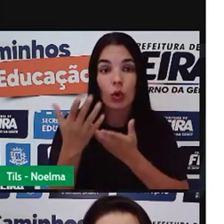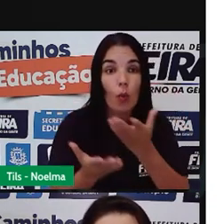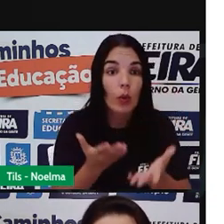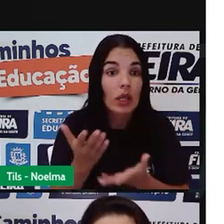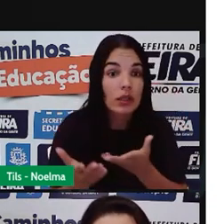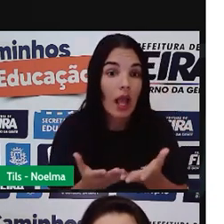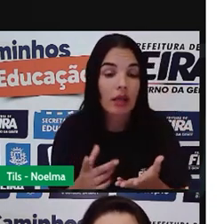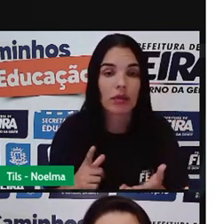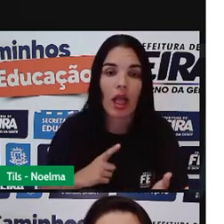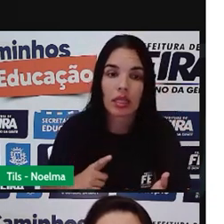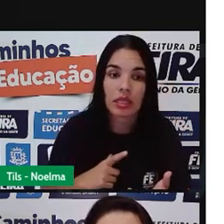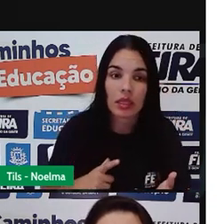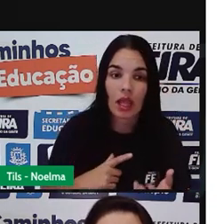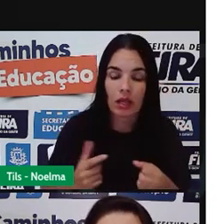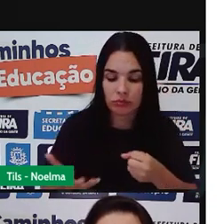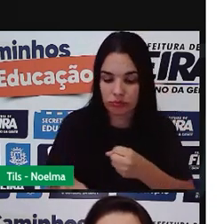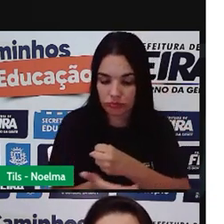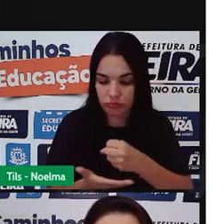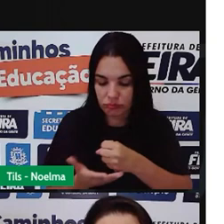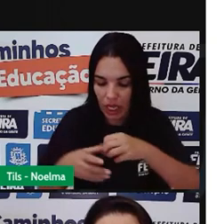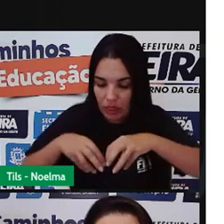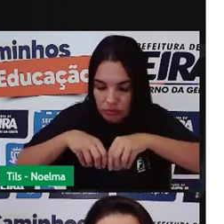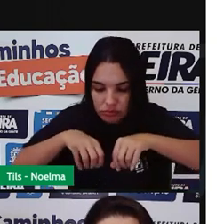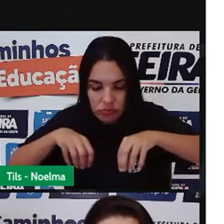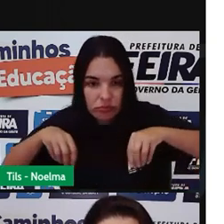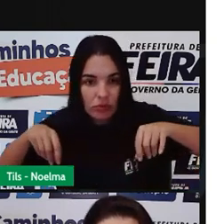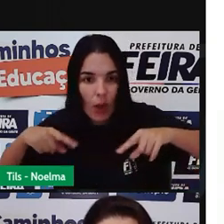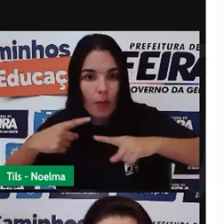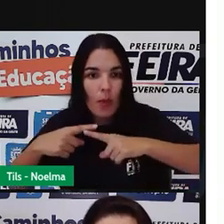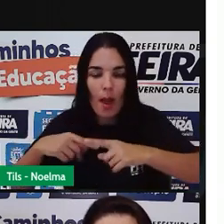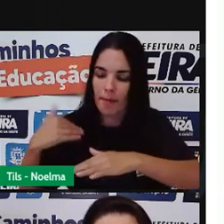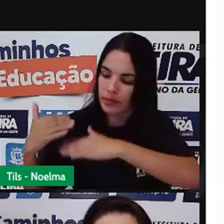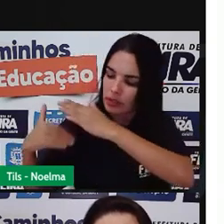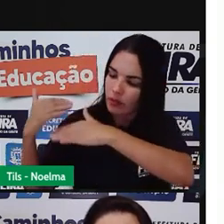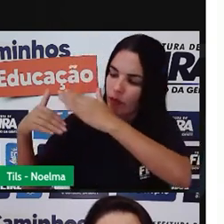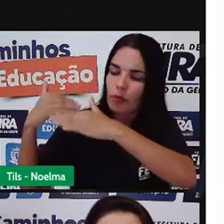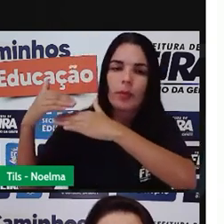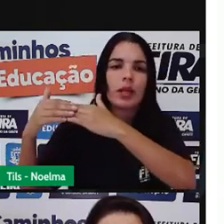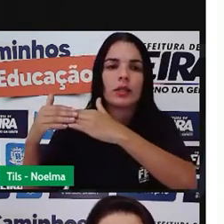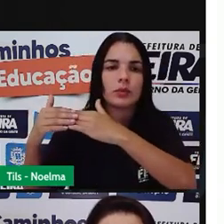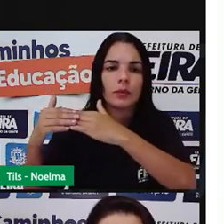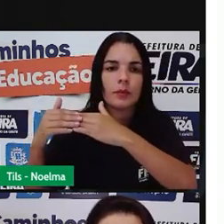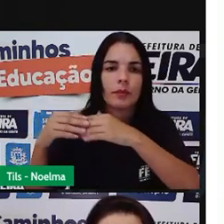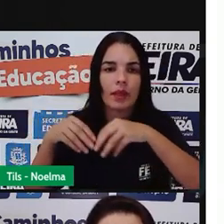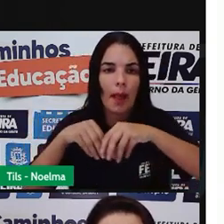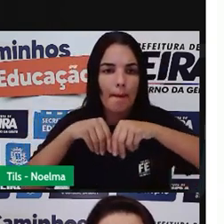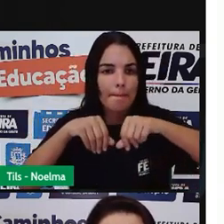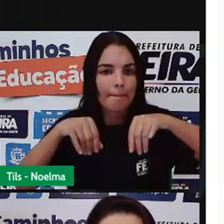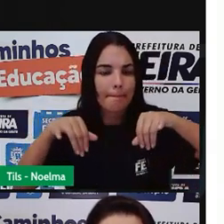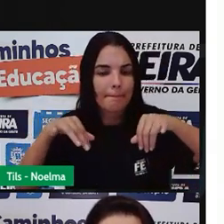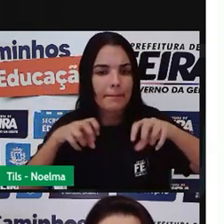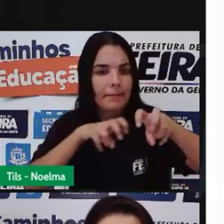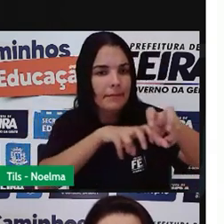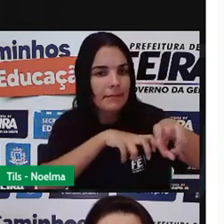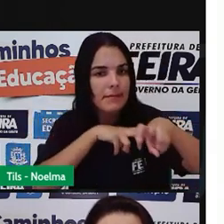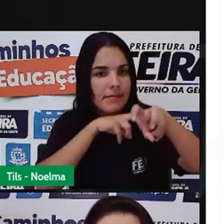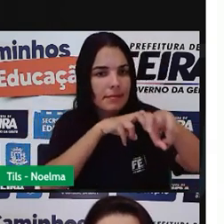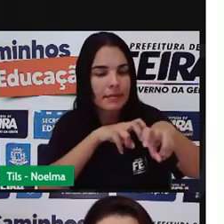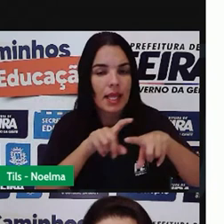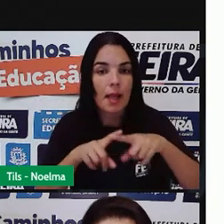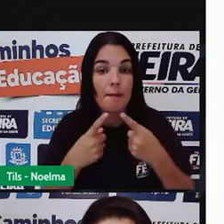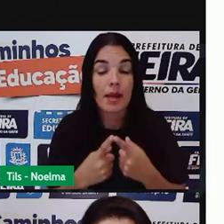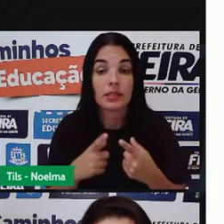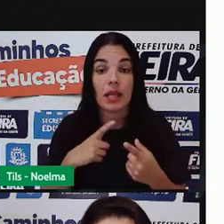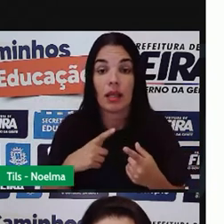principalmente para o desenvolvimento do plantio mas a própria queria enfatizar um pouquinho mais aqui sobre